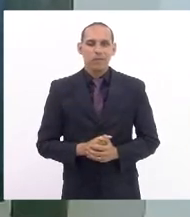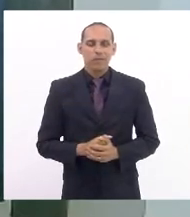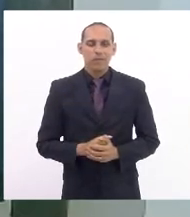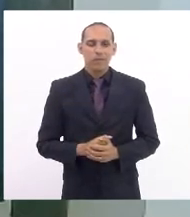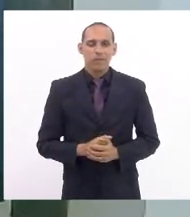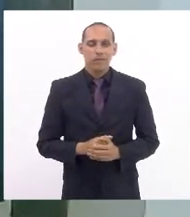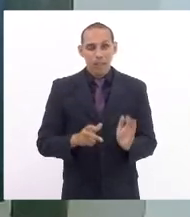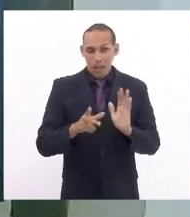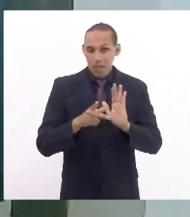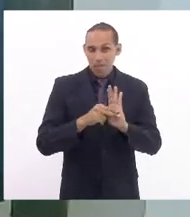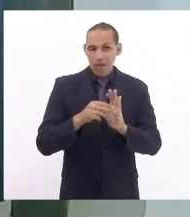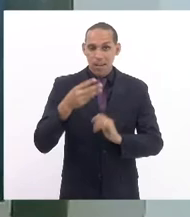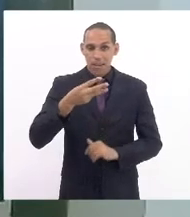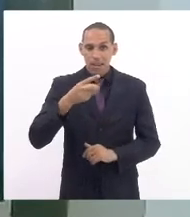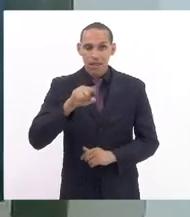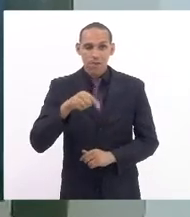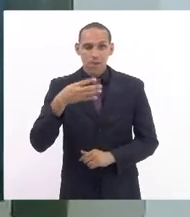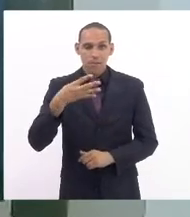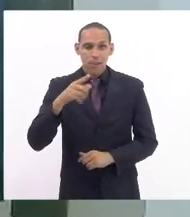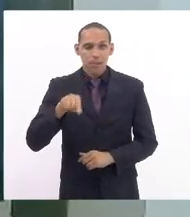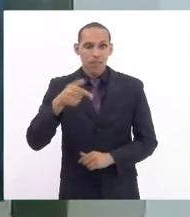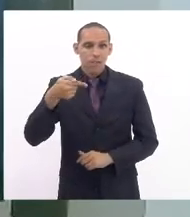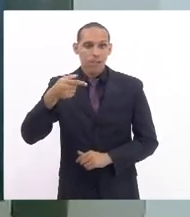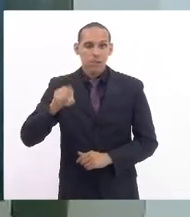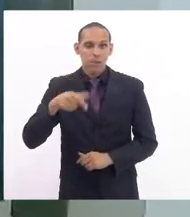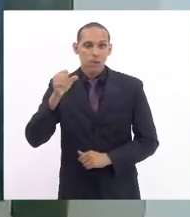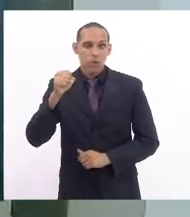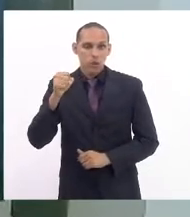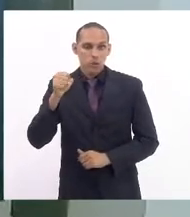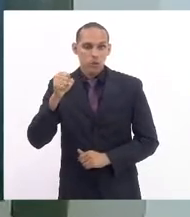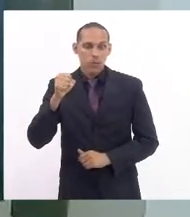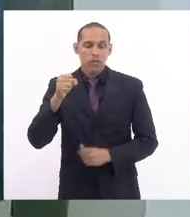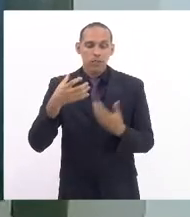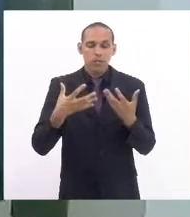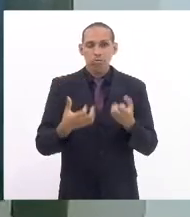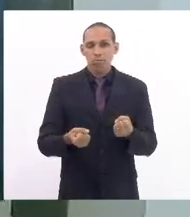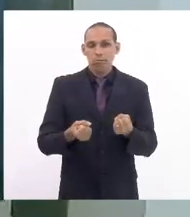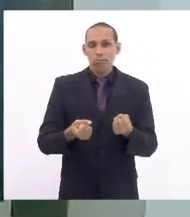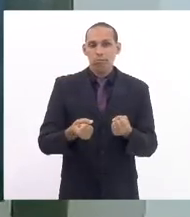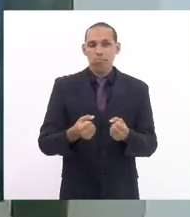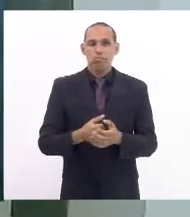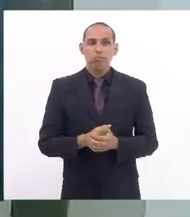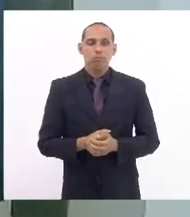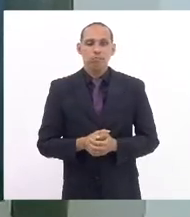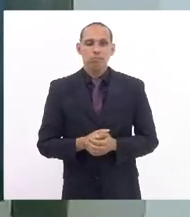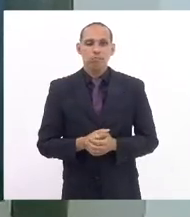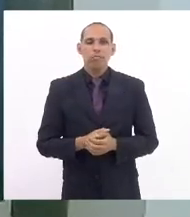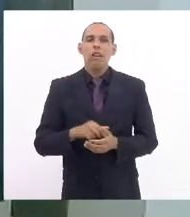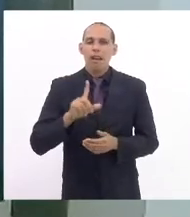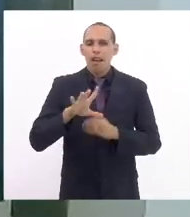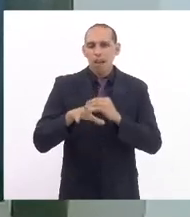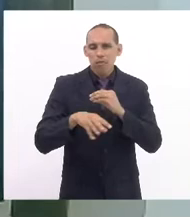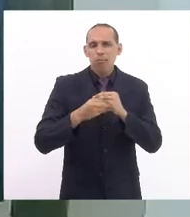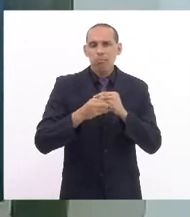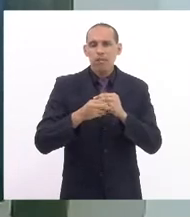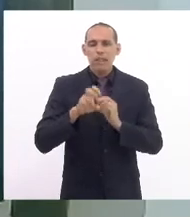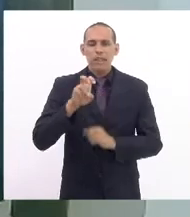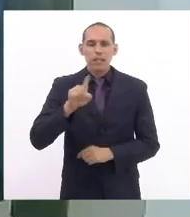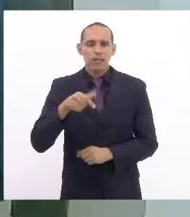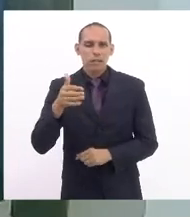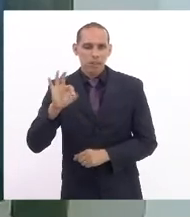favorável, emendas 3, 4, 7 e 8, favorável, consumindo a vintinativa, as emendas 5 e 10,